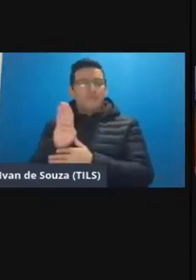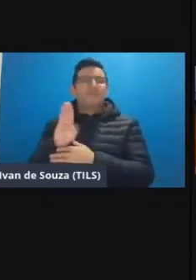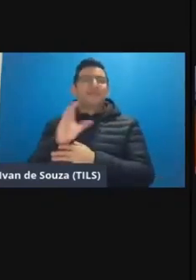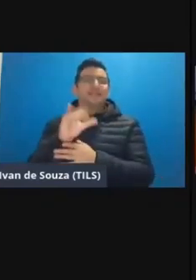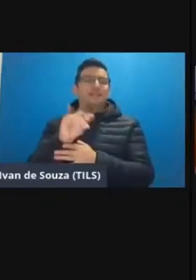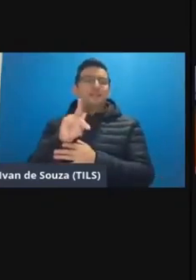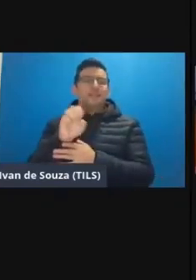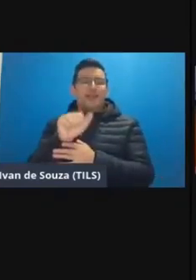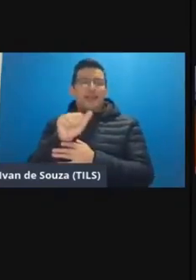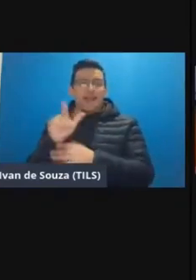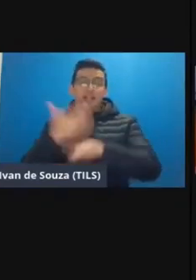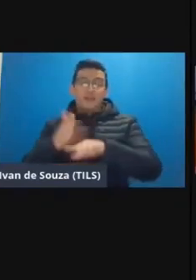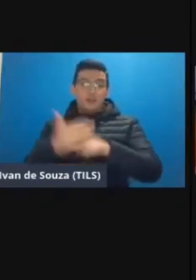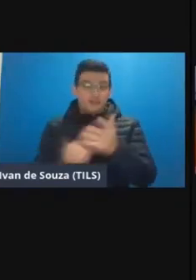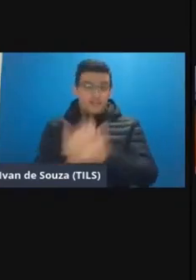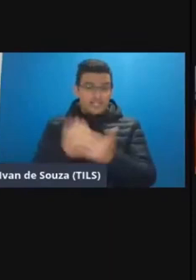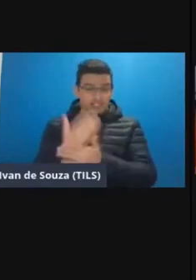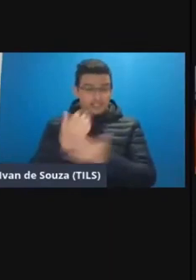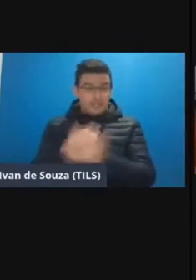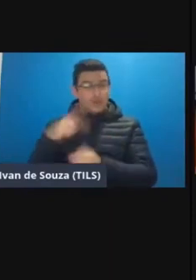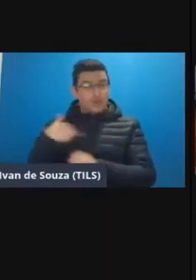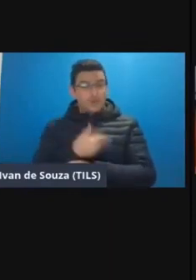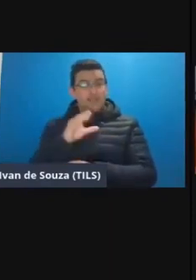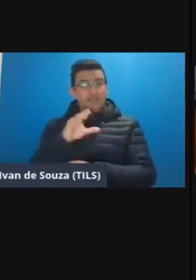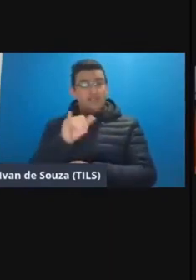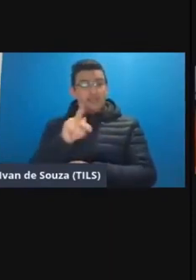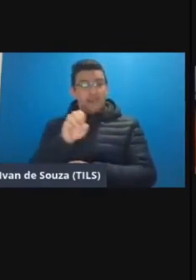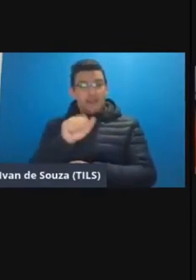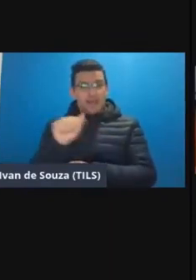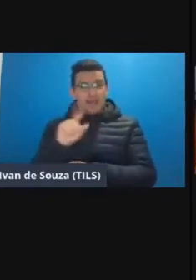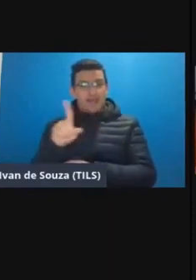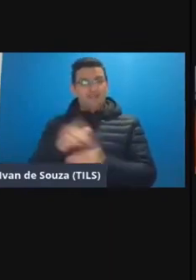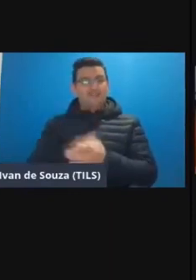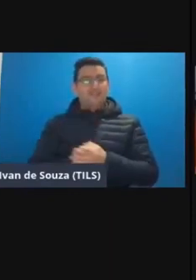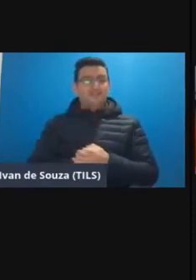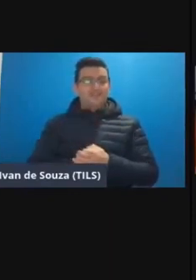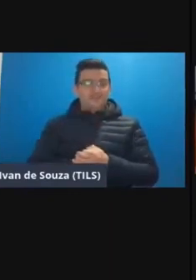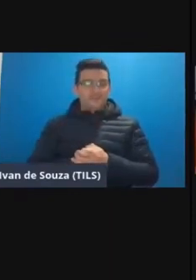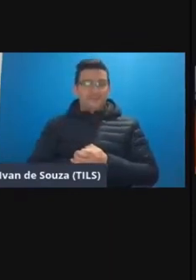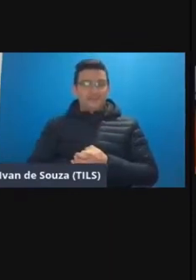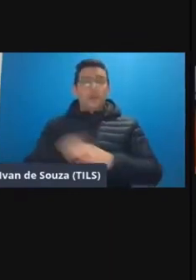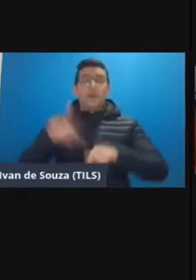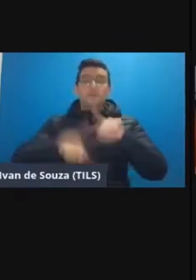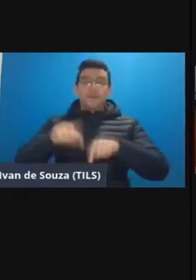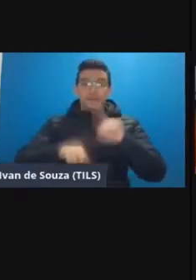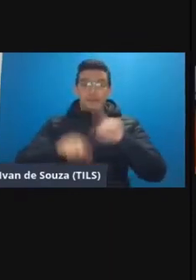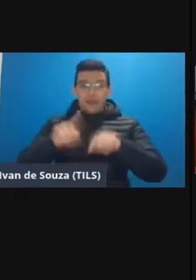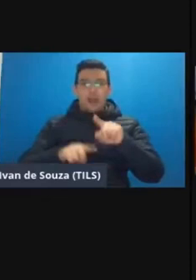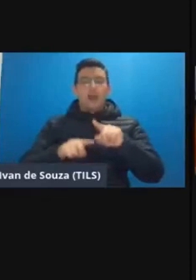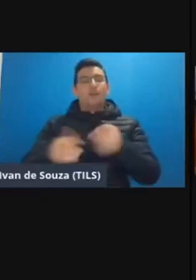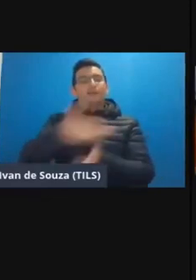laboratório de produção da cpiade é um material totalmente